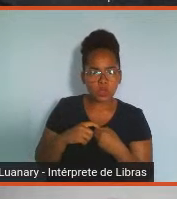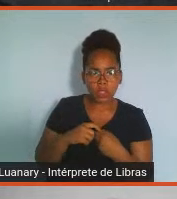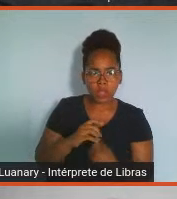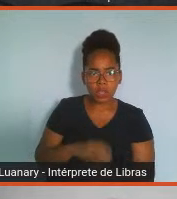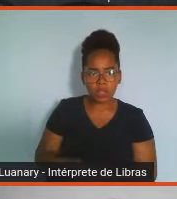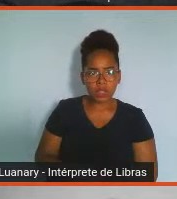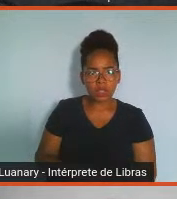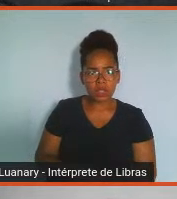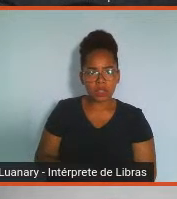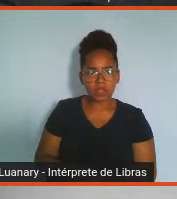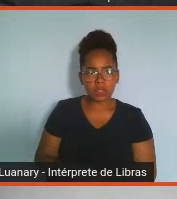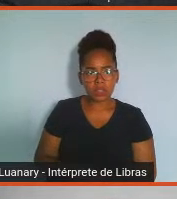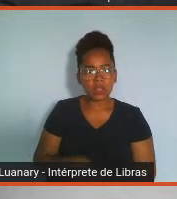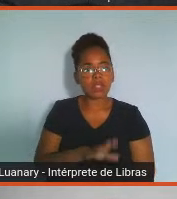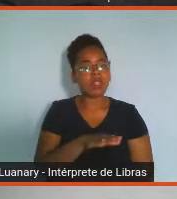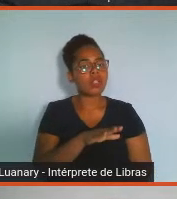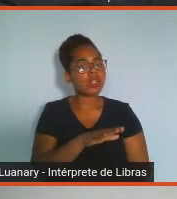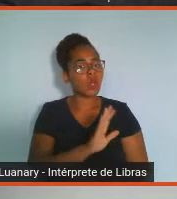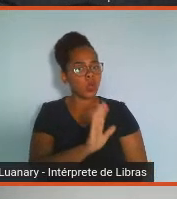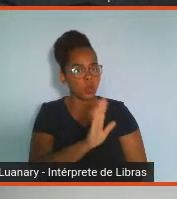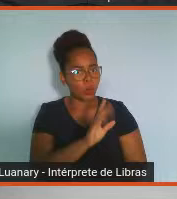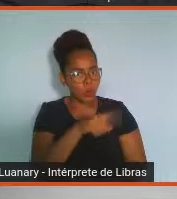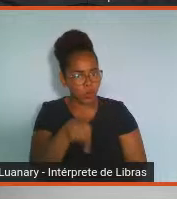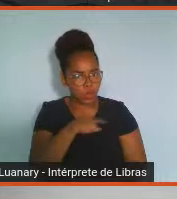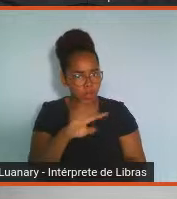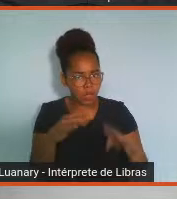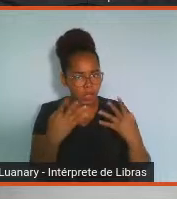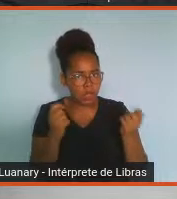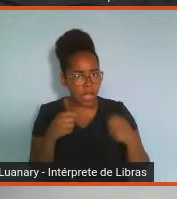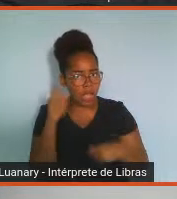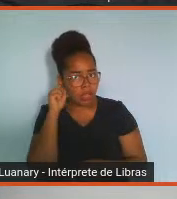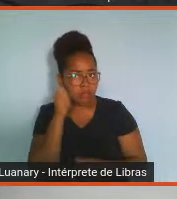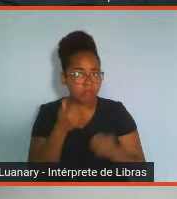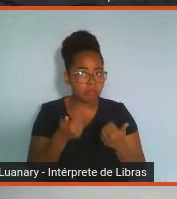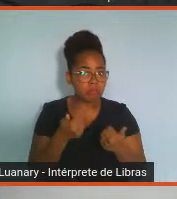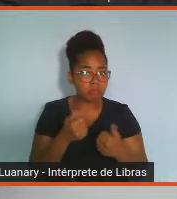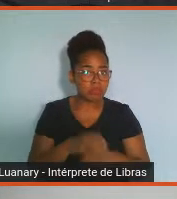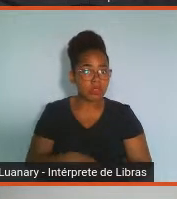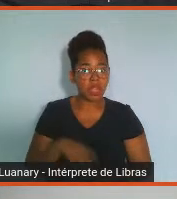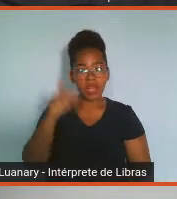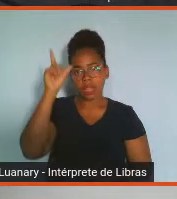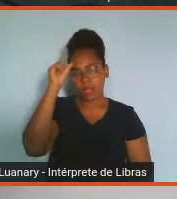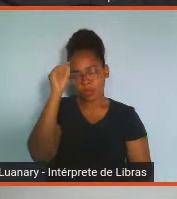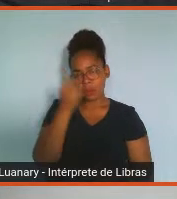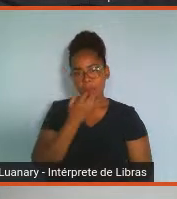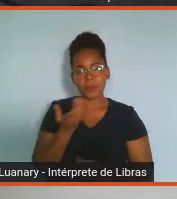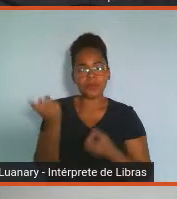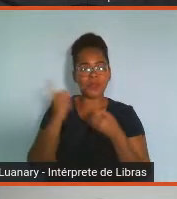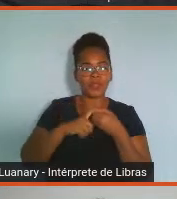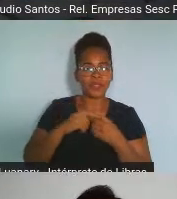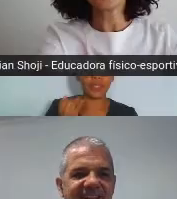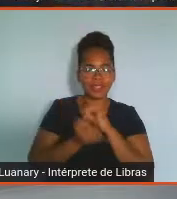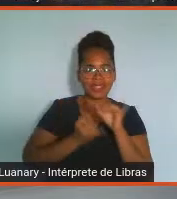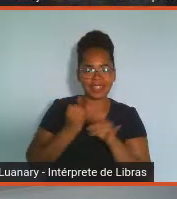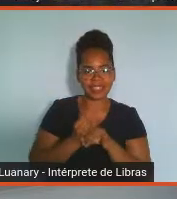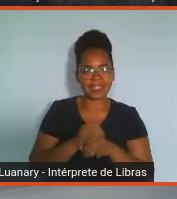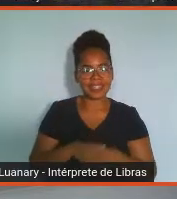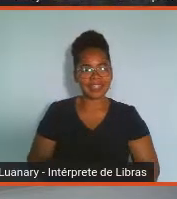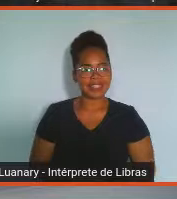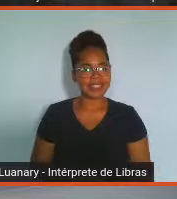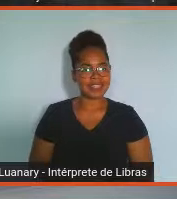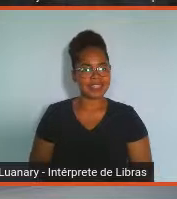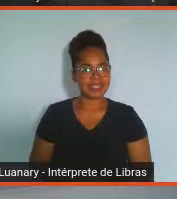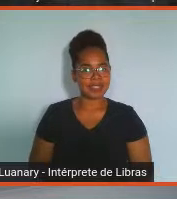Agora voltou. Estão me ouvindo? Agora sim. Ufa! Que bom! Tudo bem, então?